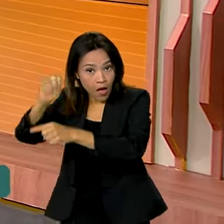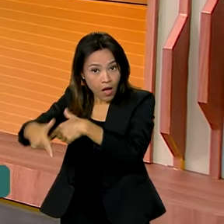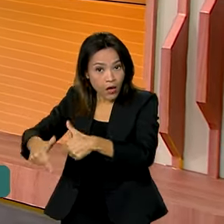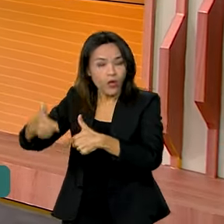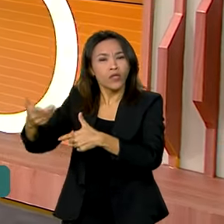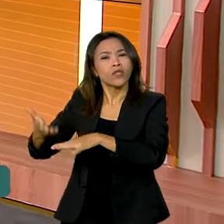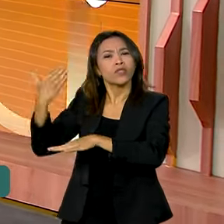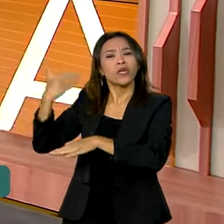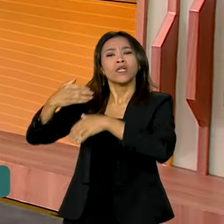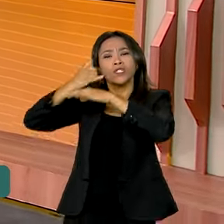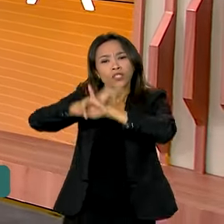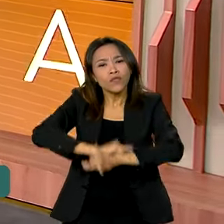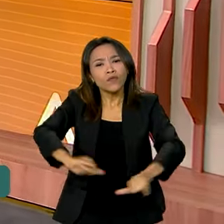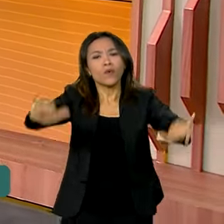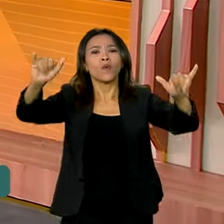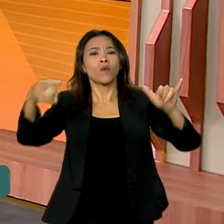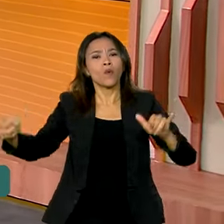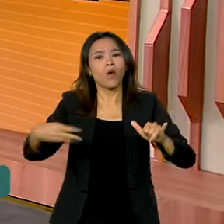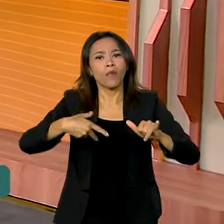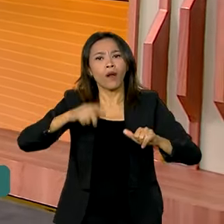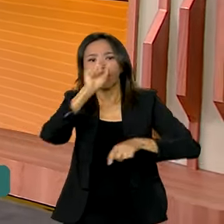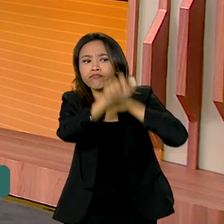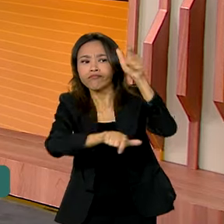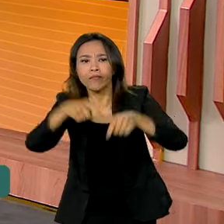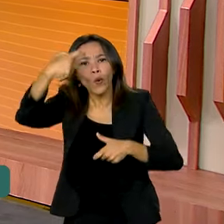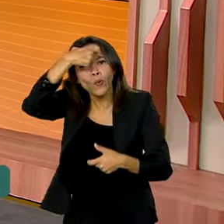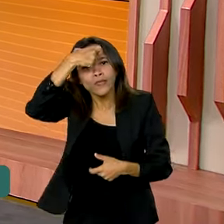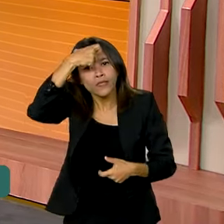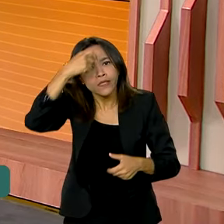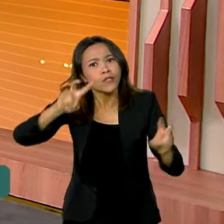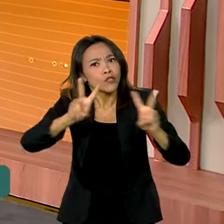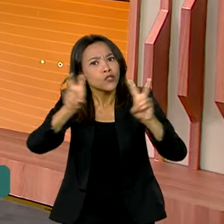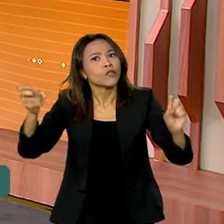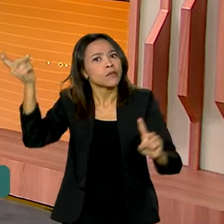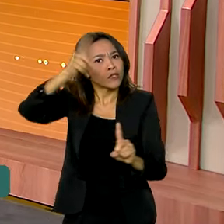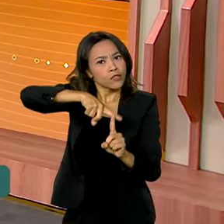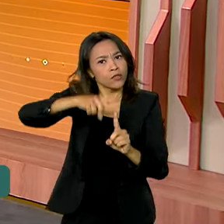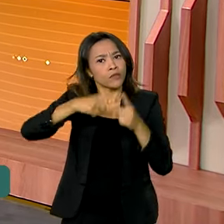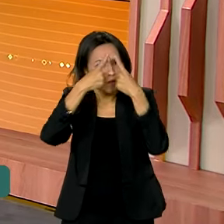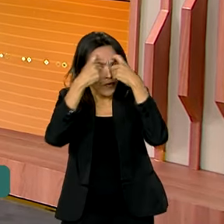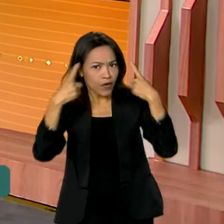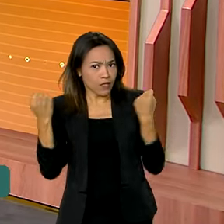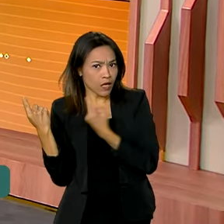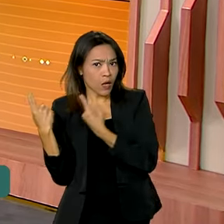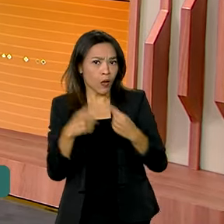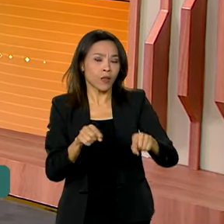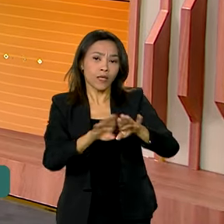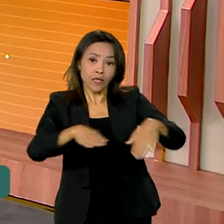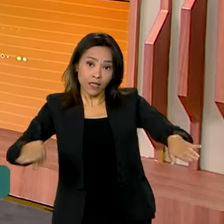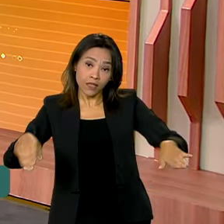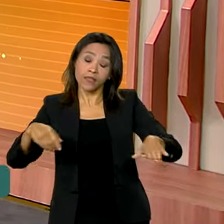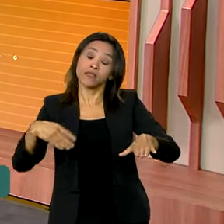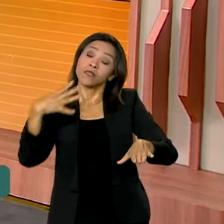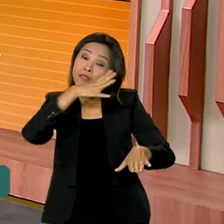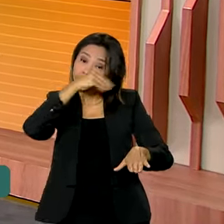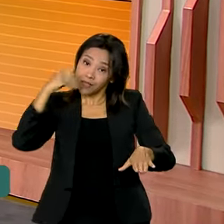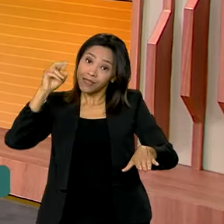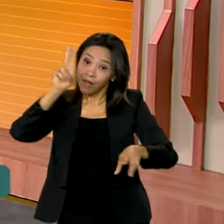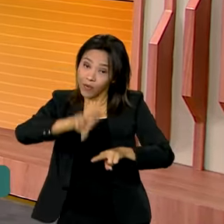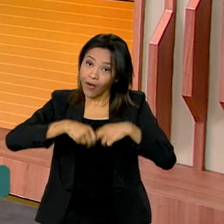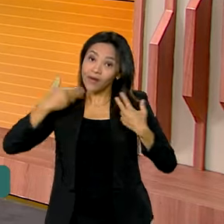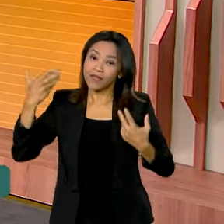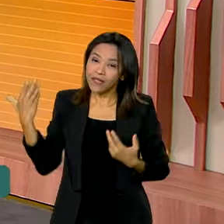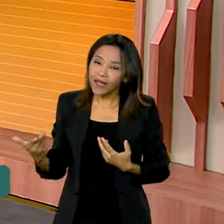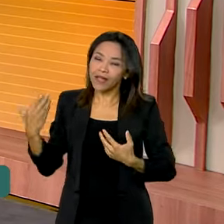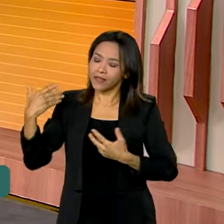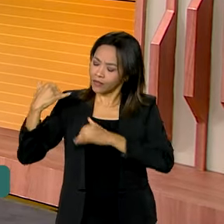campanha para conscientizar a população sobre esse tipo de violência contra as crianças e os adolescentes. E é sobre essa campanha